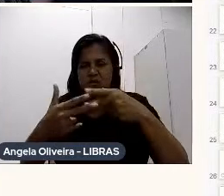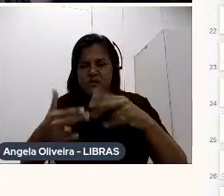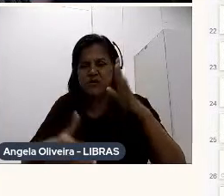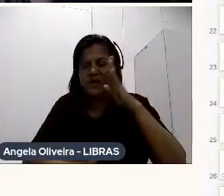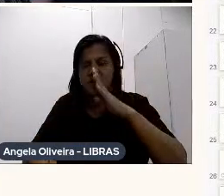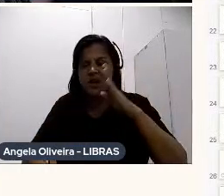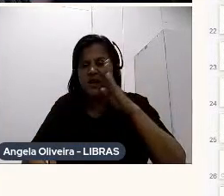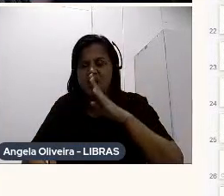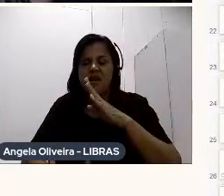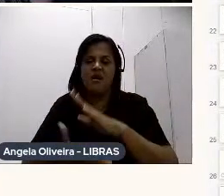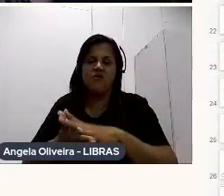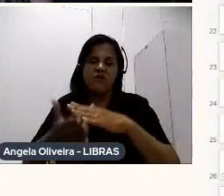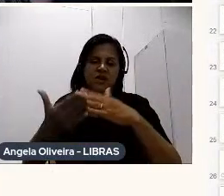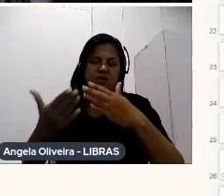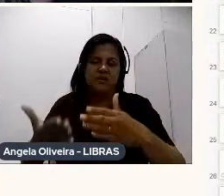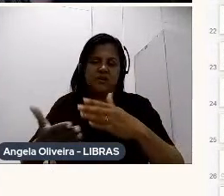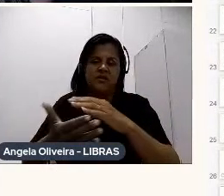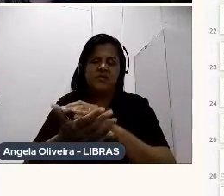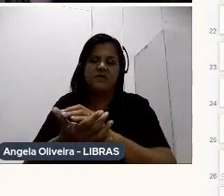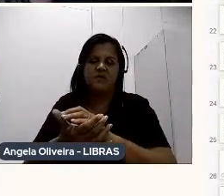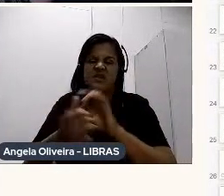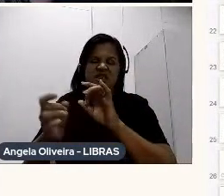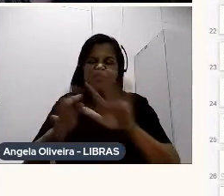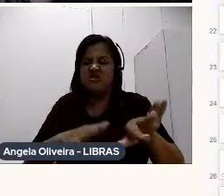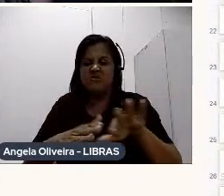Então Deixa pra lá